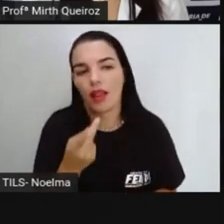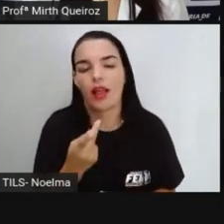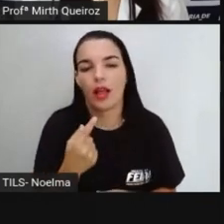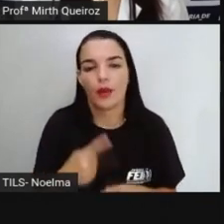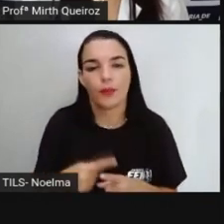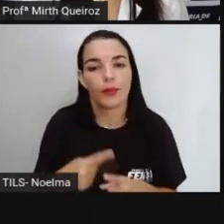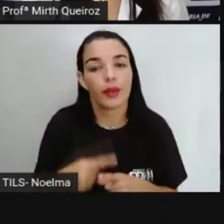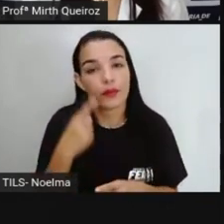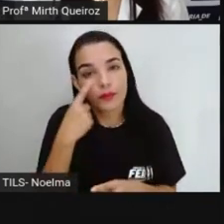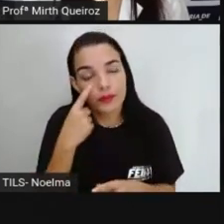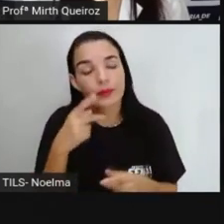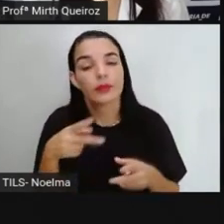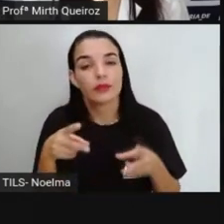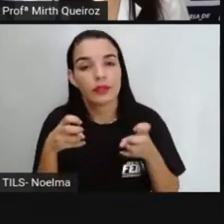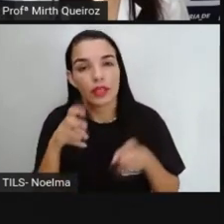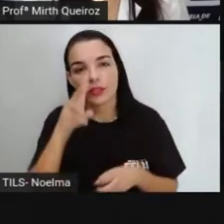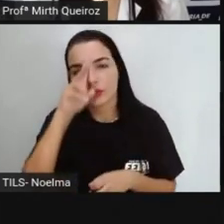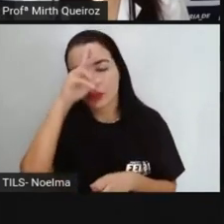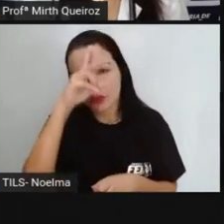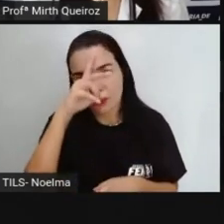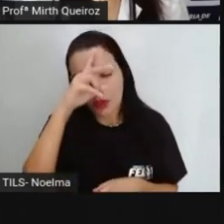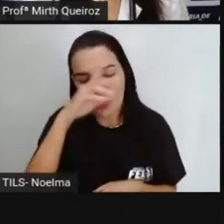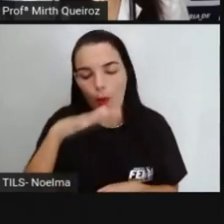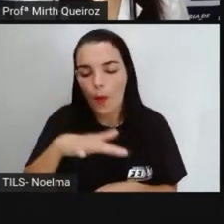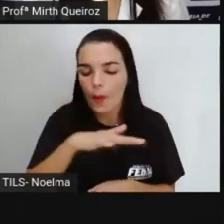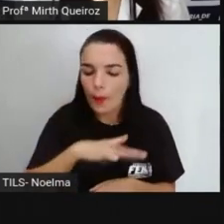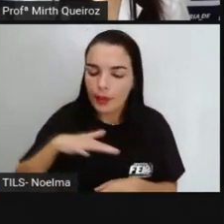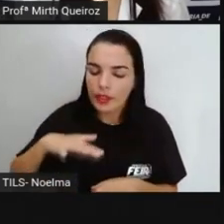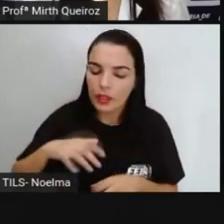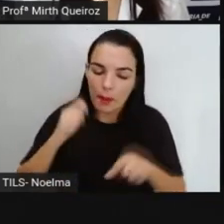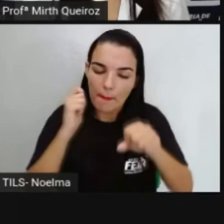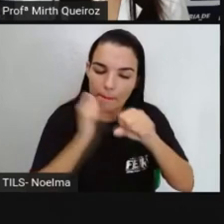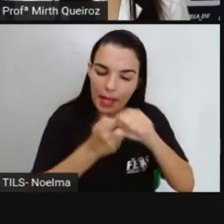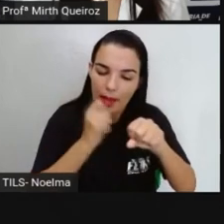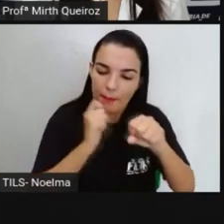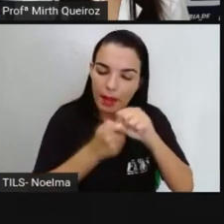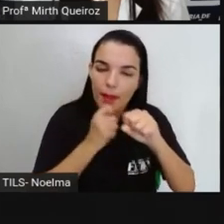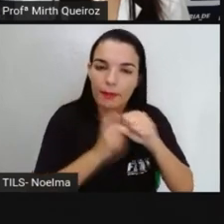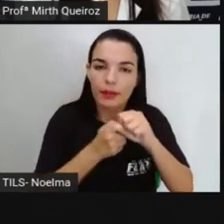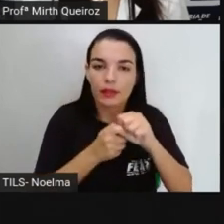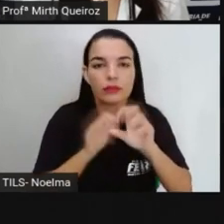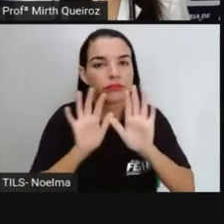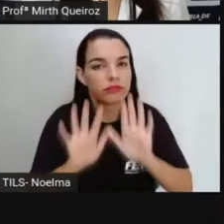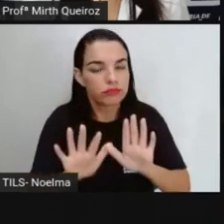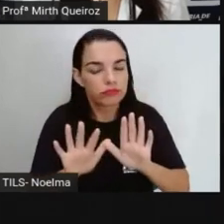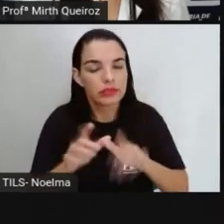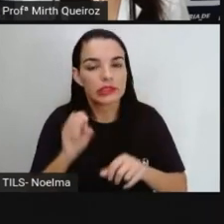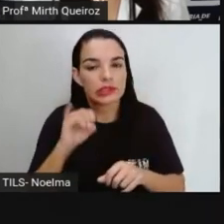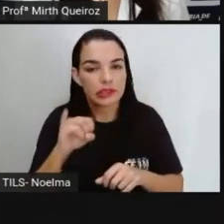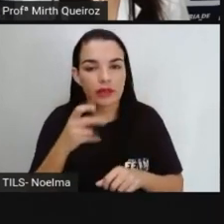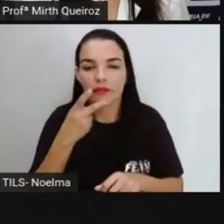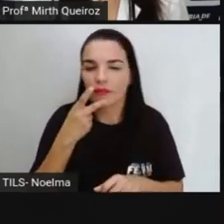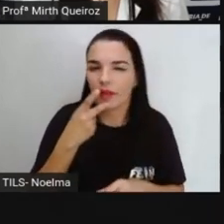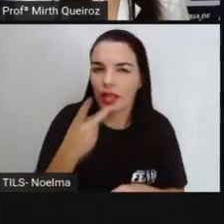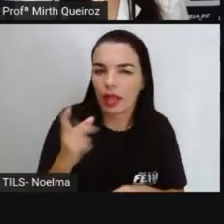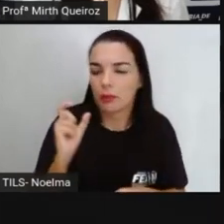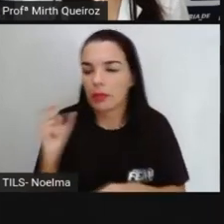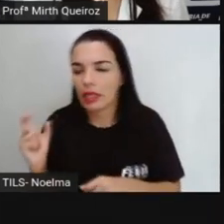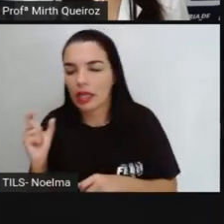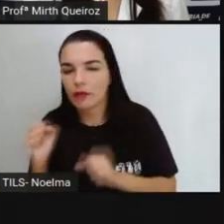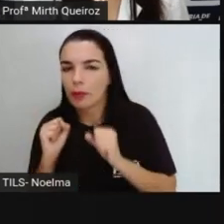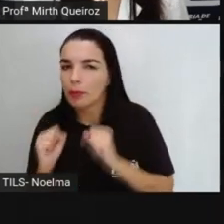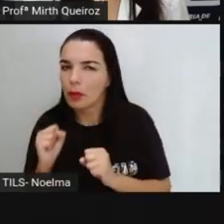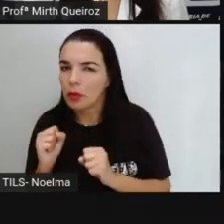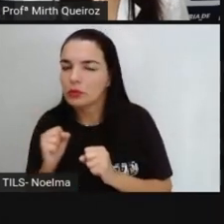Nós vimos aí Na história O menino E o prego A depender Ali Do que a gente Fala Para alguém Pode